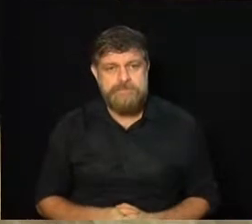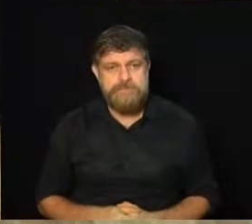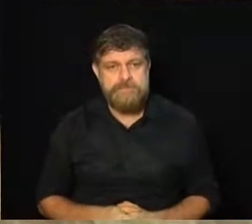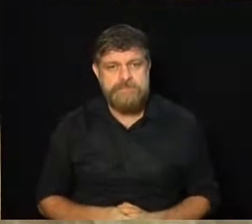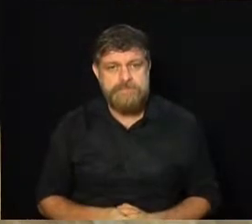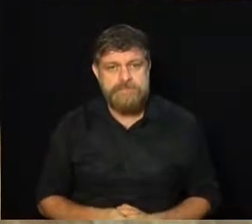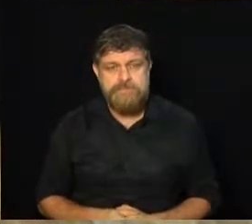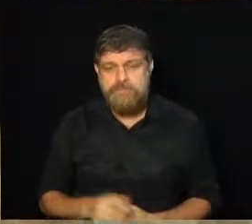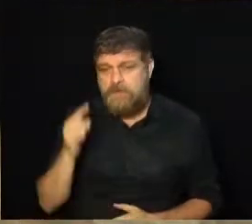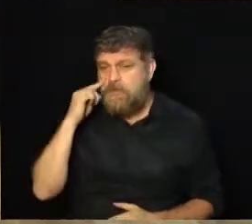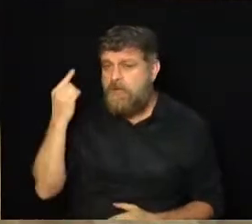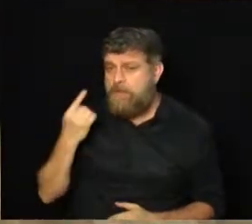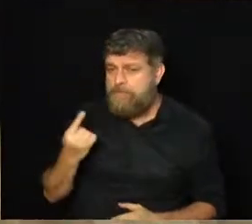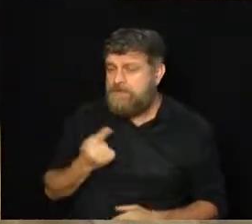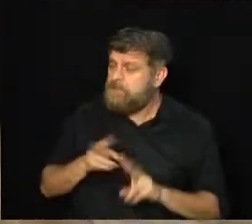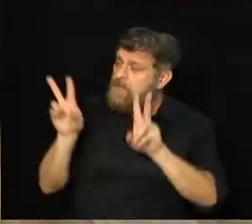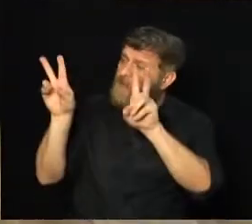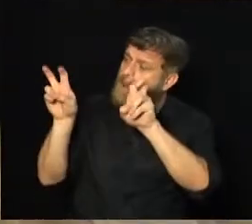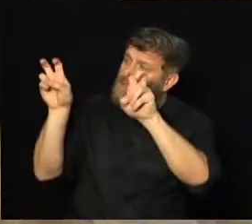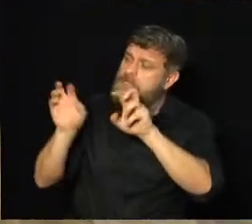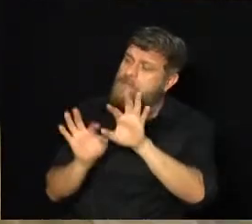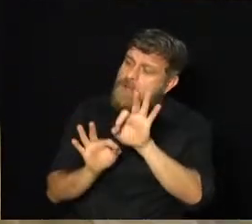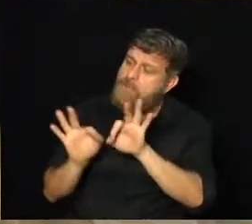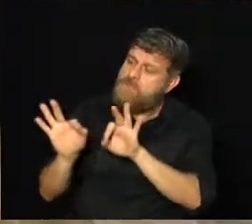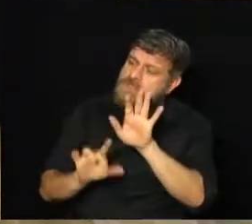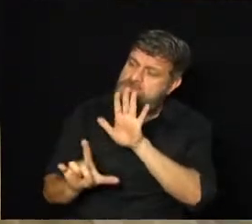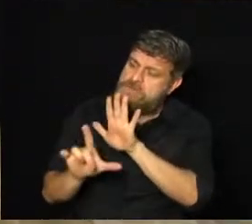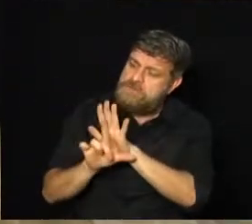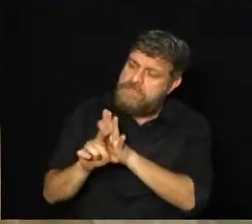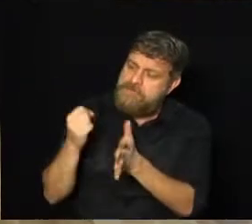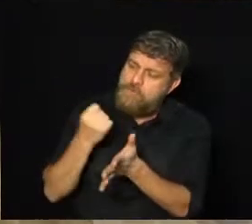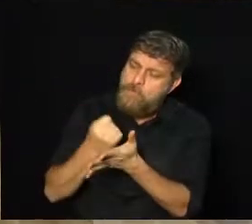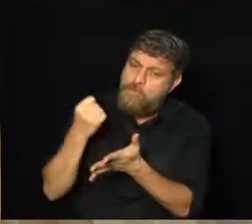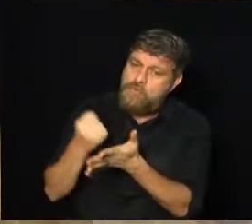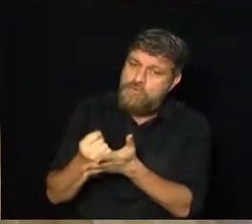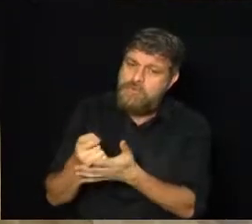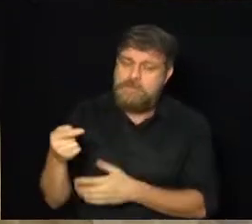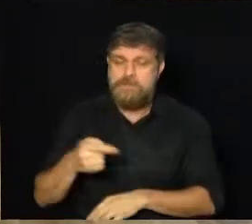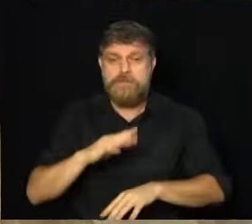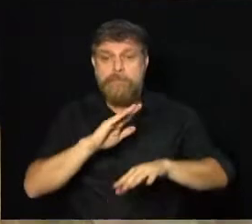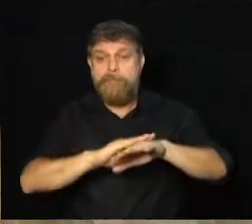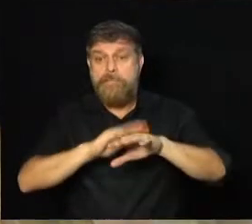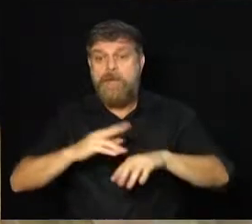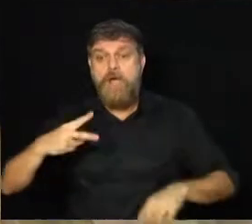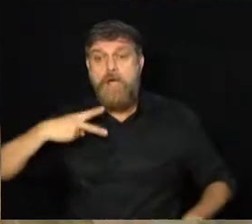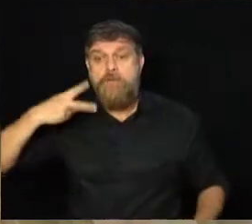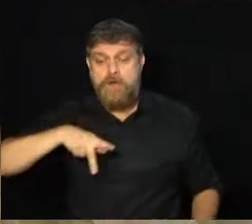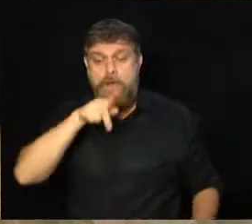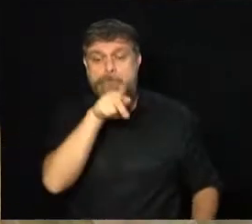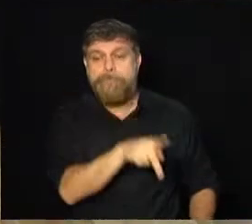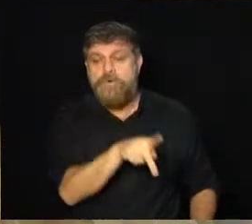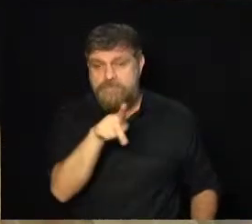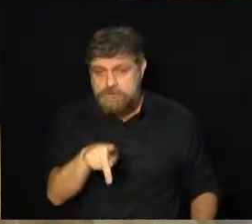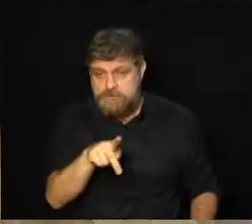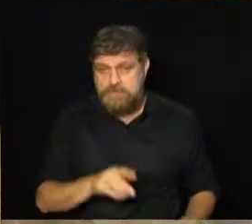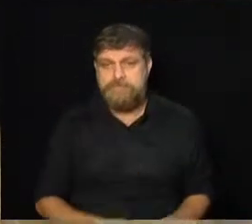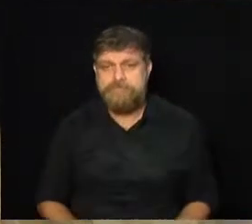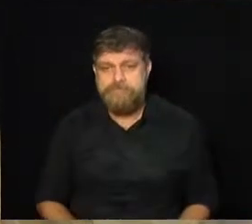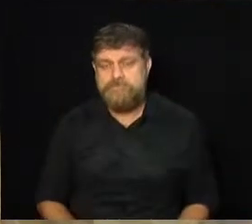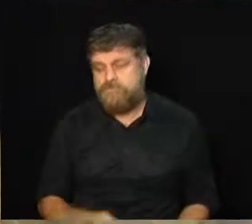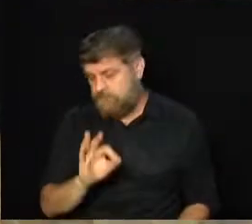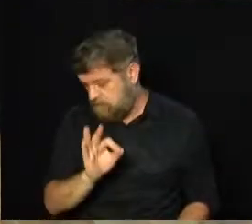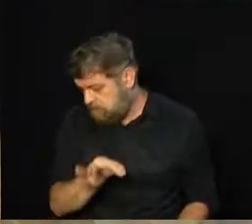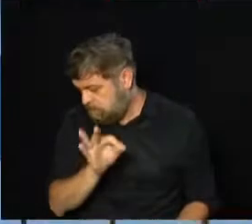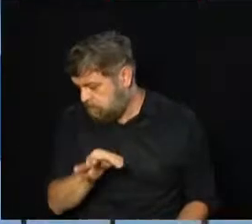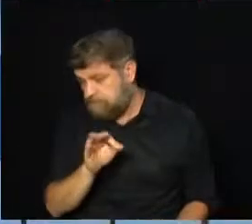Emirna Abreu, hora de falar sobre um projeto de lei que foi protocolado, que é de autoria do vereador professor Alberto. Isso,